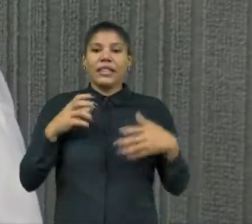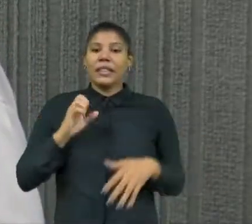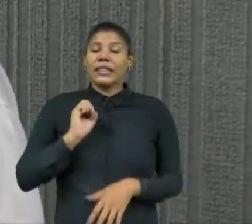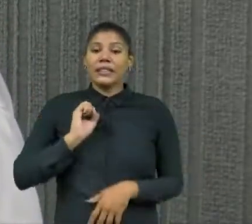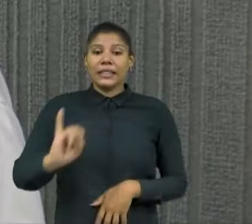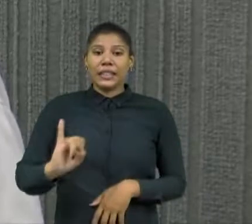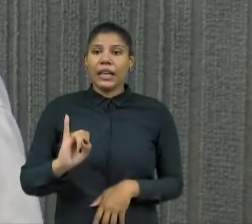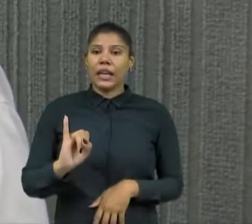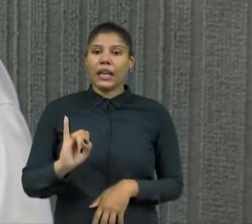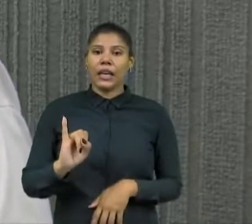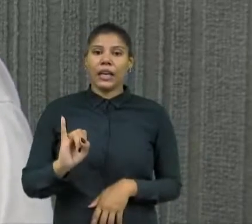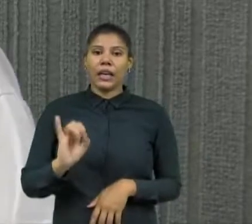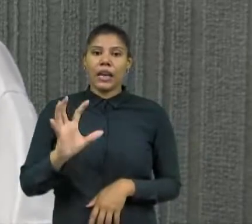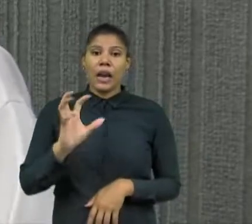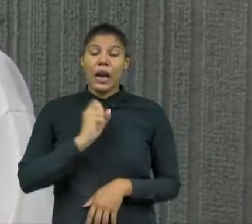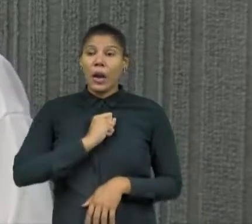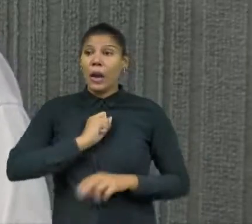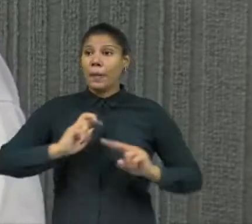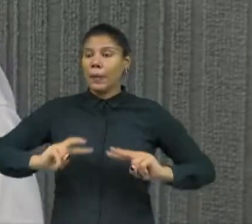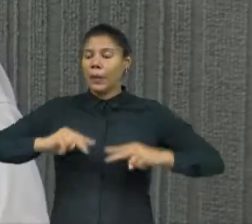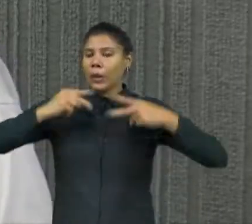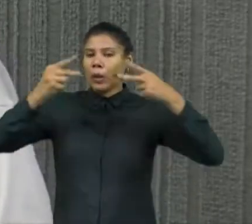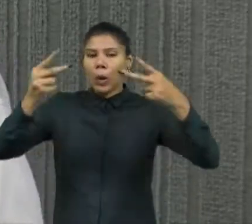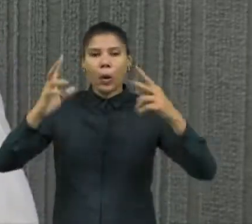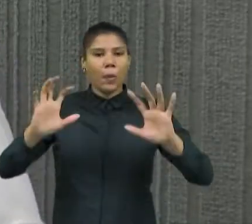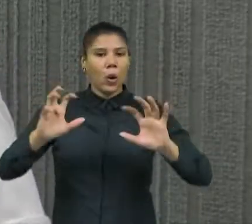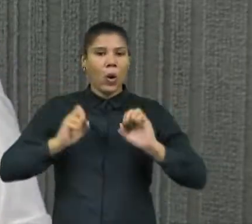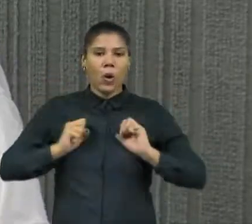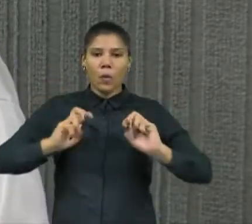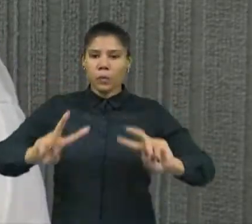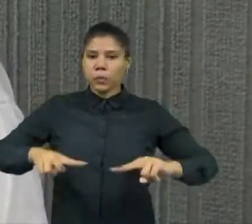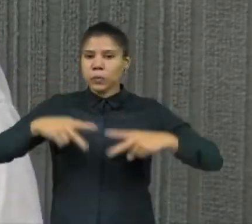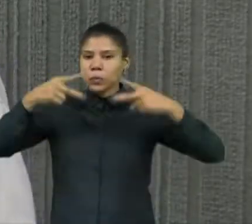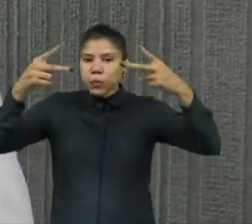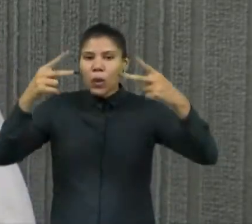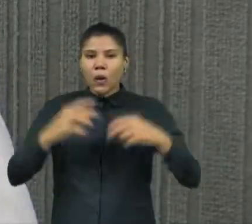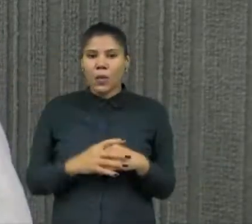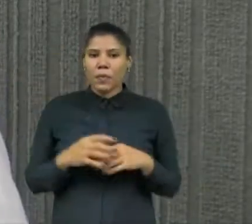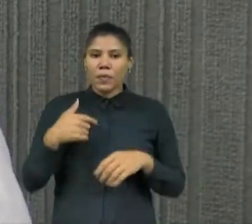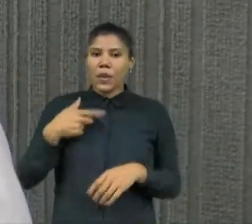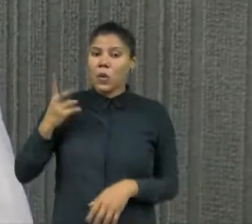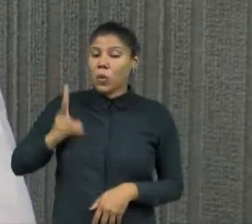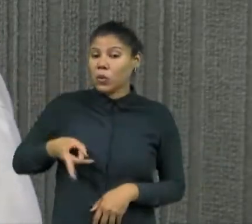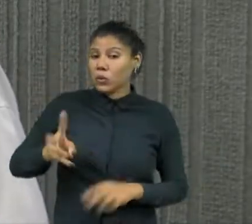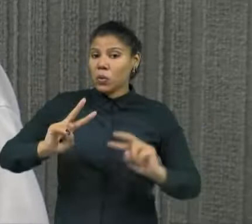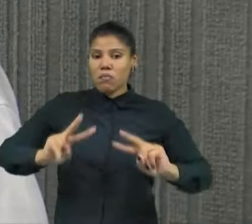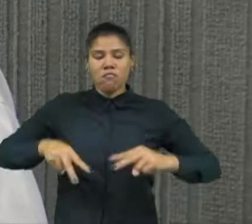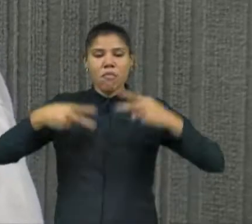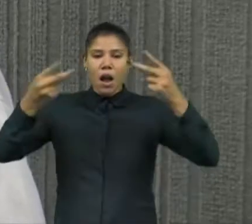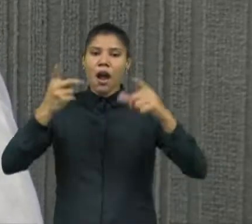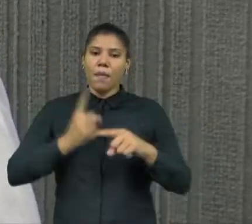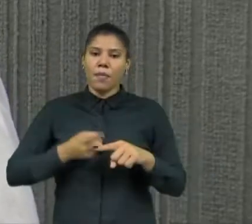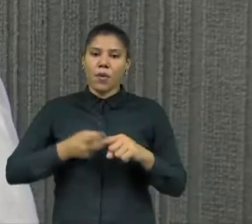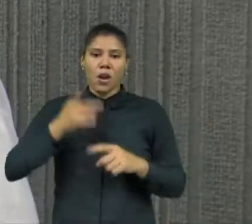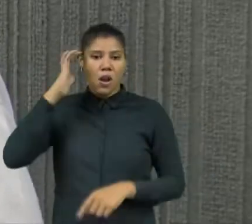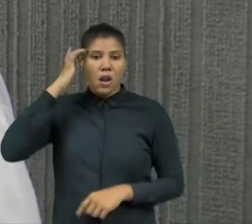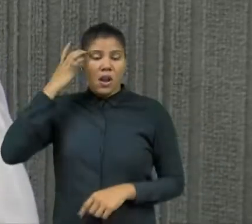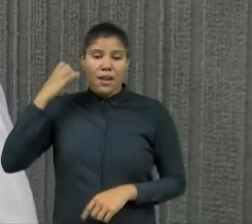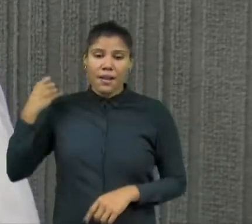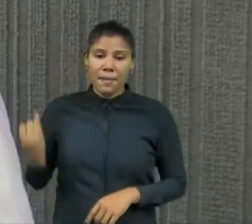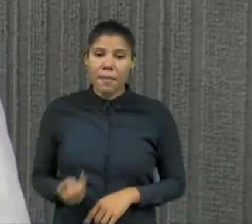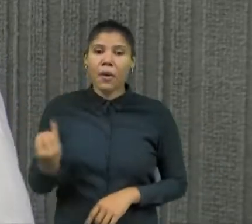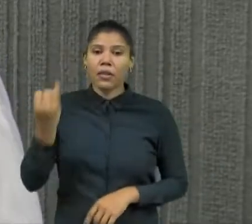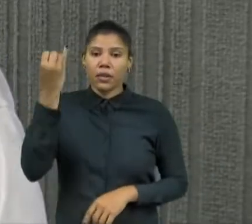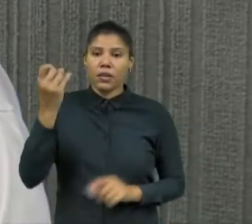ama mais ainda, se você gosta de fazer o bem ao próximo, eu continuo fazendo mais ainda, porque eu acho importante o que eu